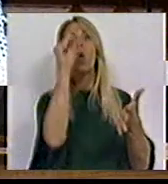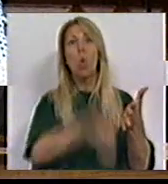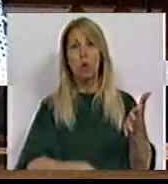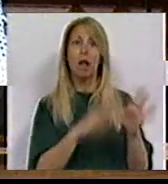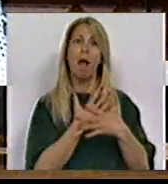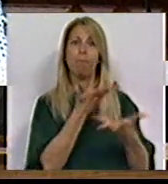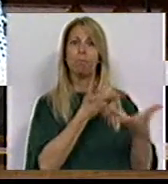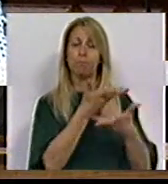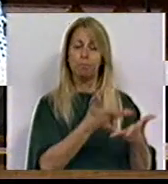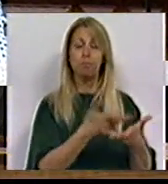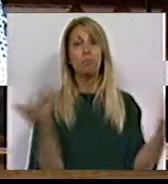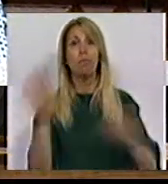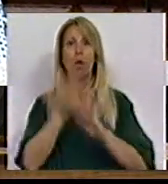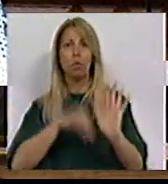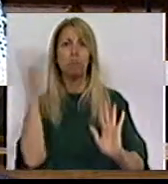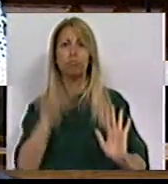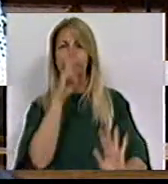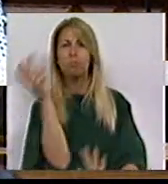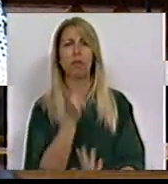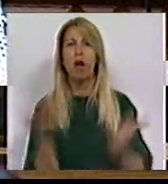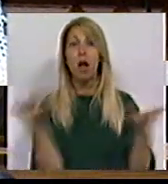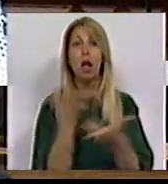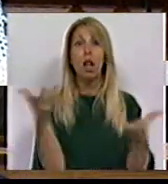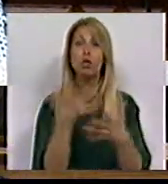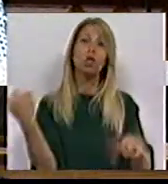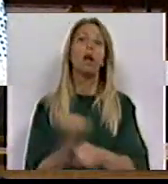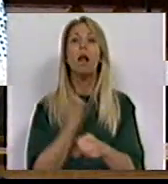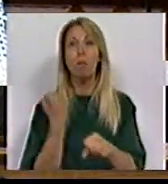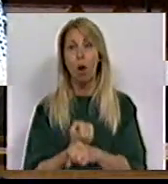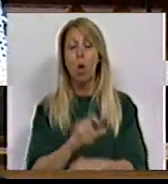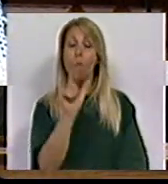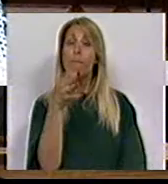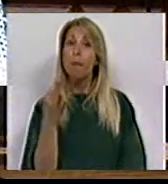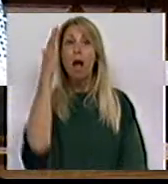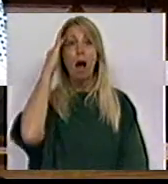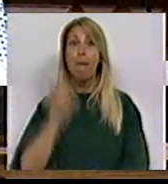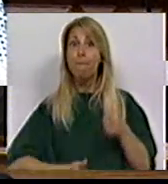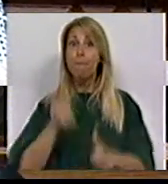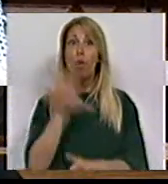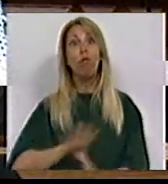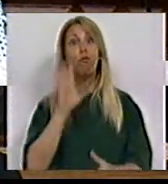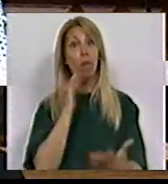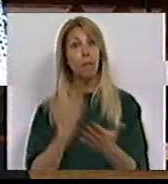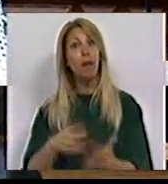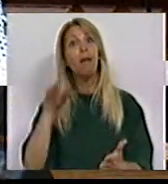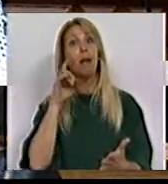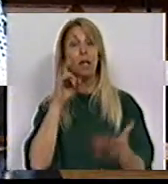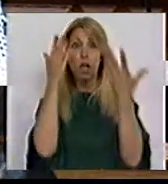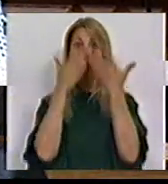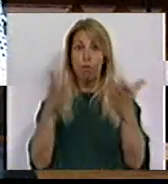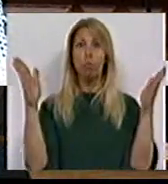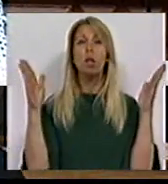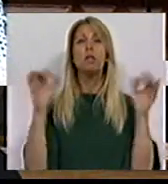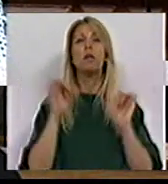precarização e à fragilização das relações laborais. Para o PCP, a melhor forma de contribuir para a garantia da democracia